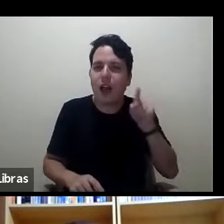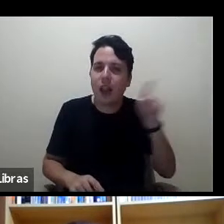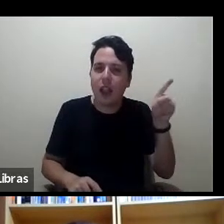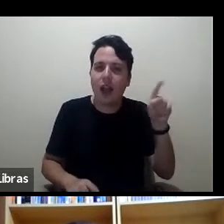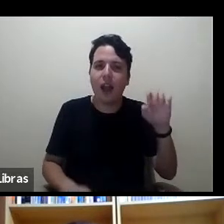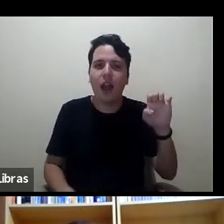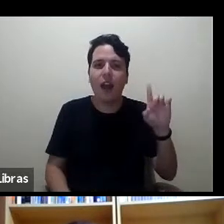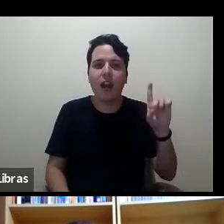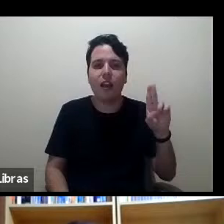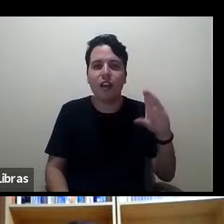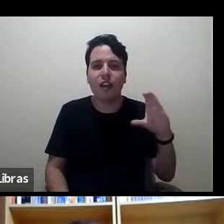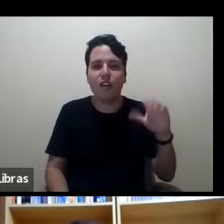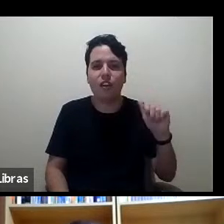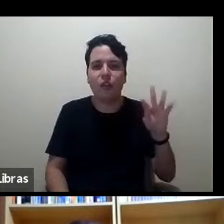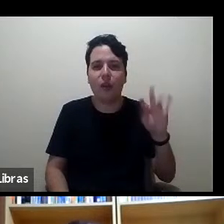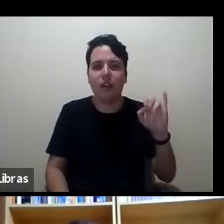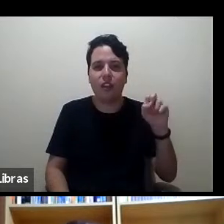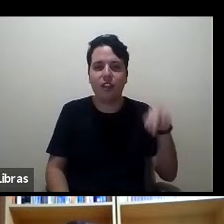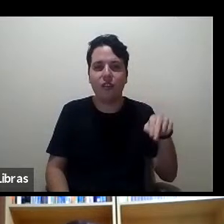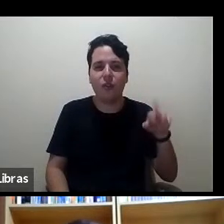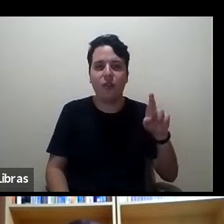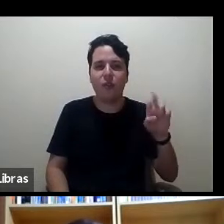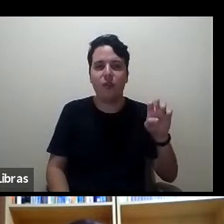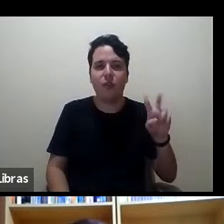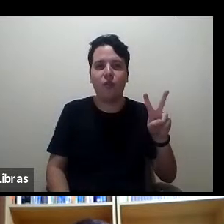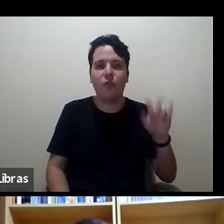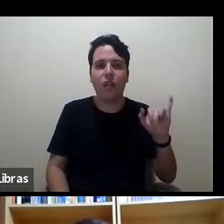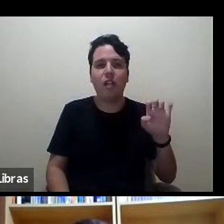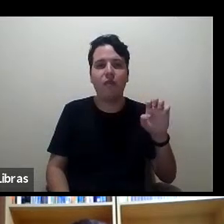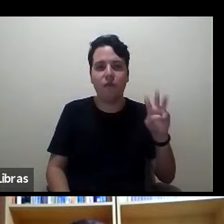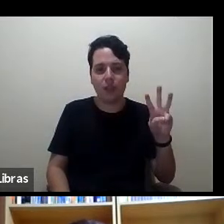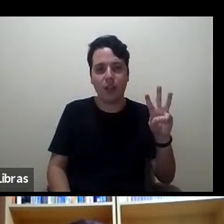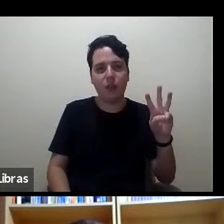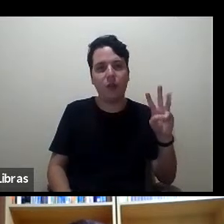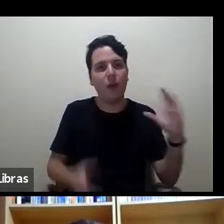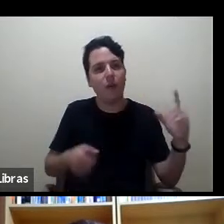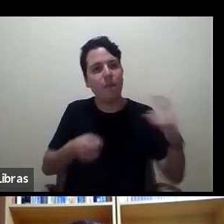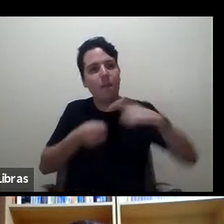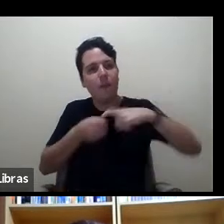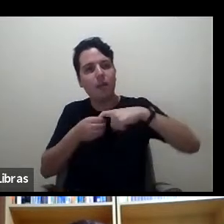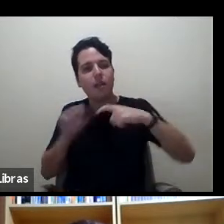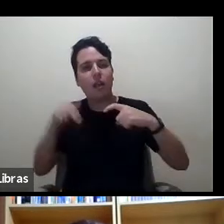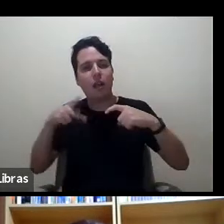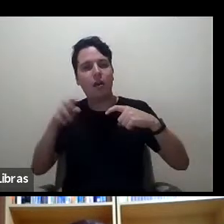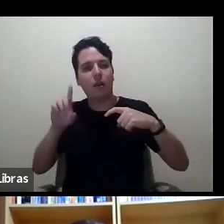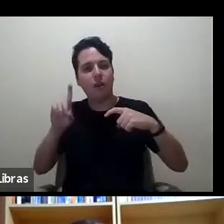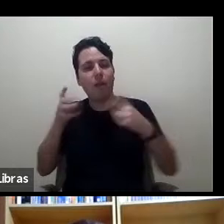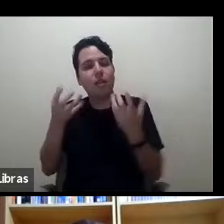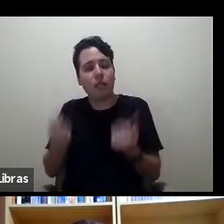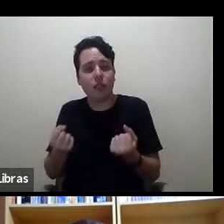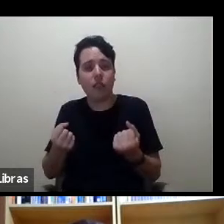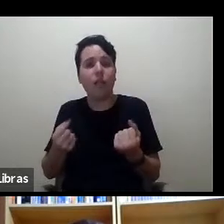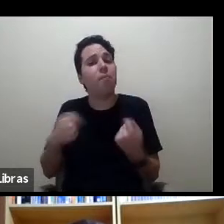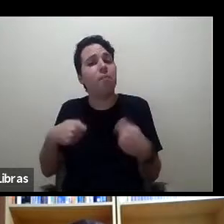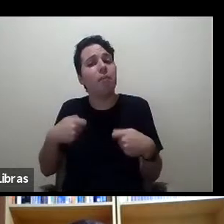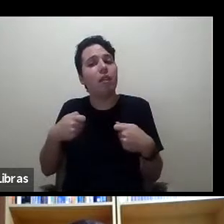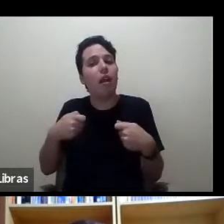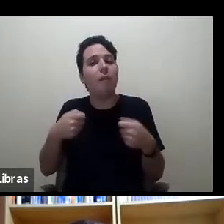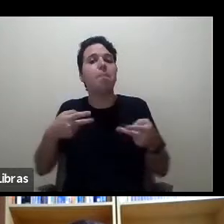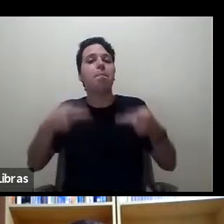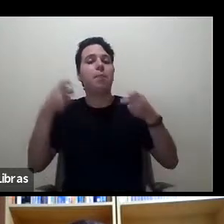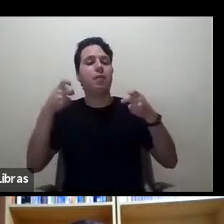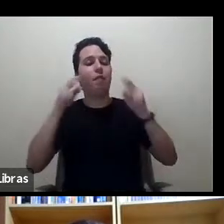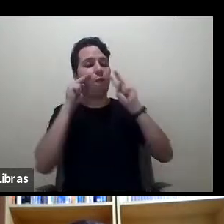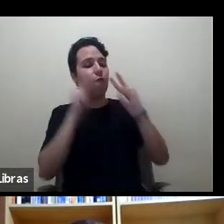Review em parceria com Amped quer dizer acho que a gente precisa construir esse espaço coletivo de enxergar a produção de